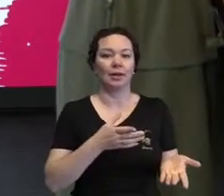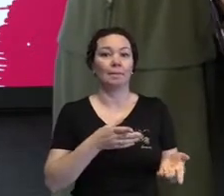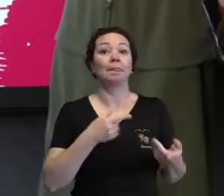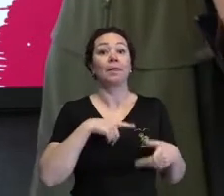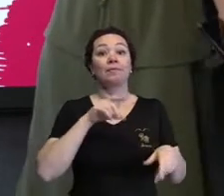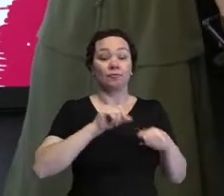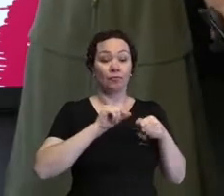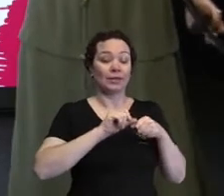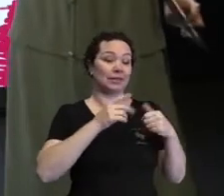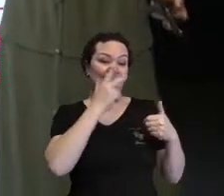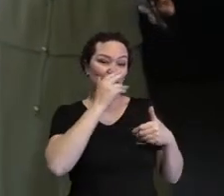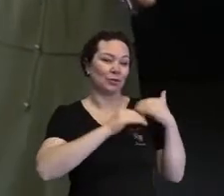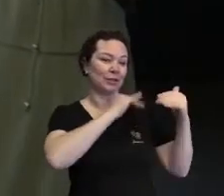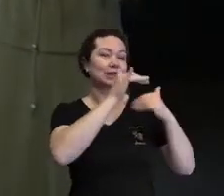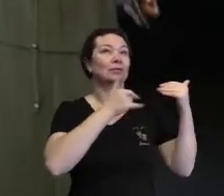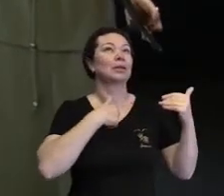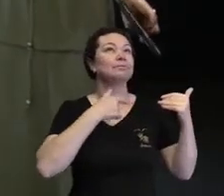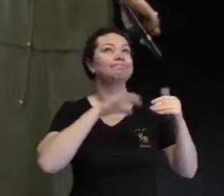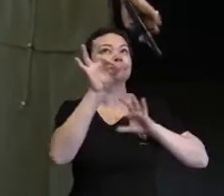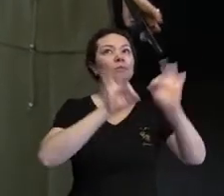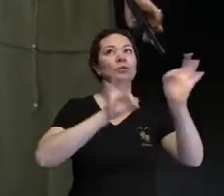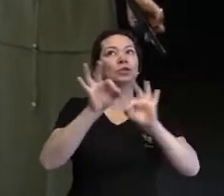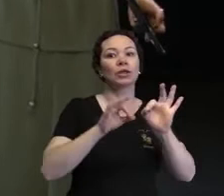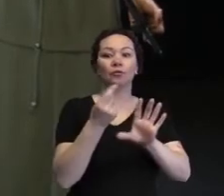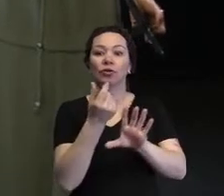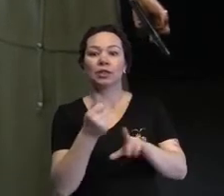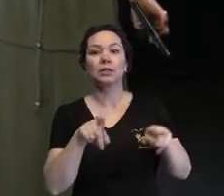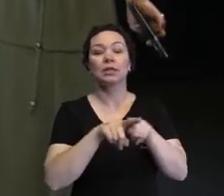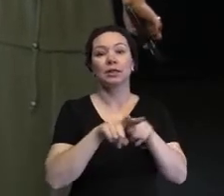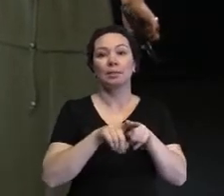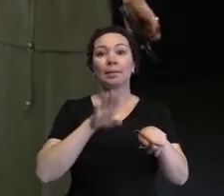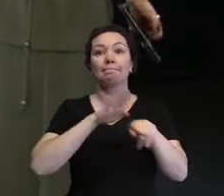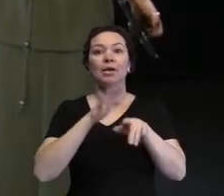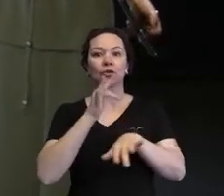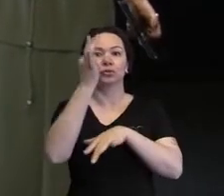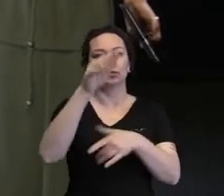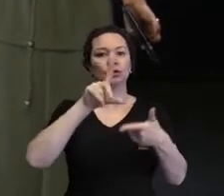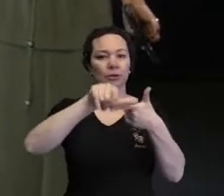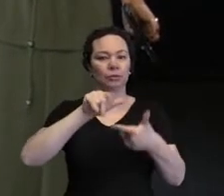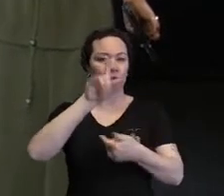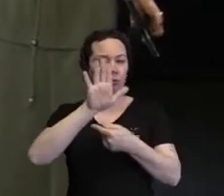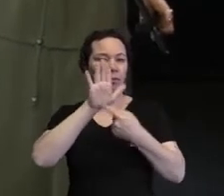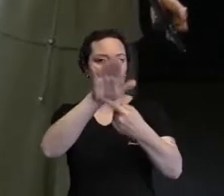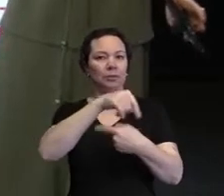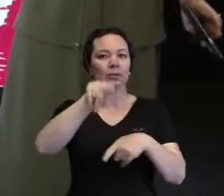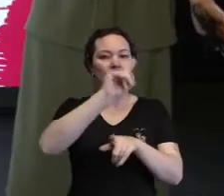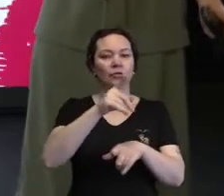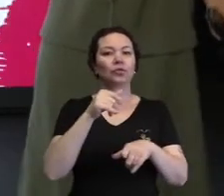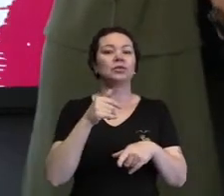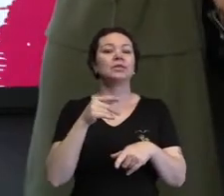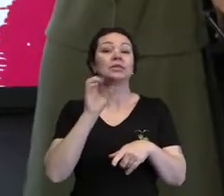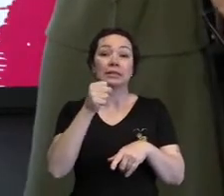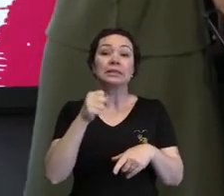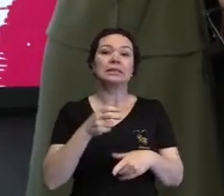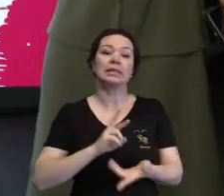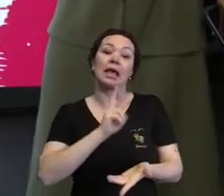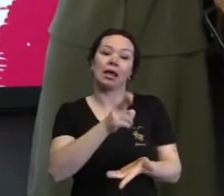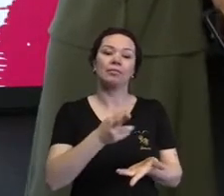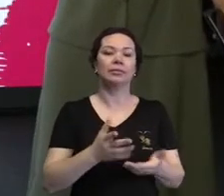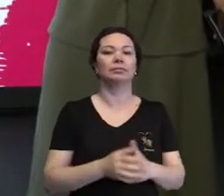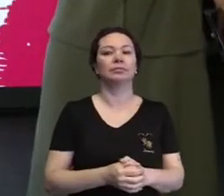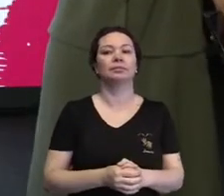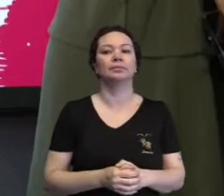desenvolvendo um senso de planejamento e gestão financeira maior. Mais para frente, eu vou mostrar alguns casos que mostram justamente isso.